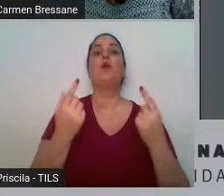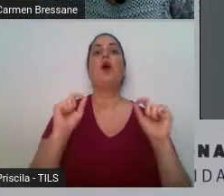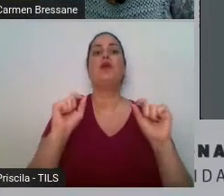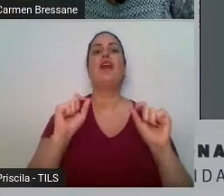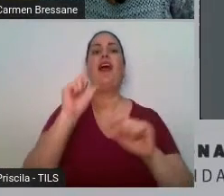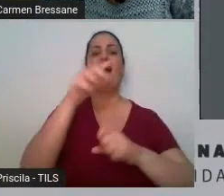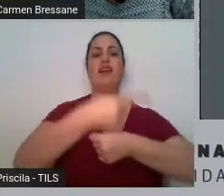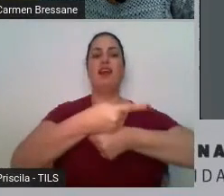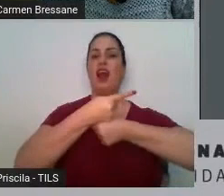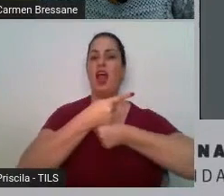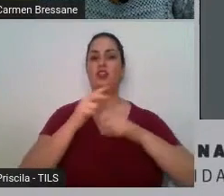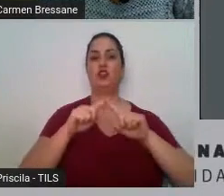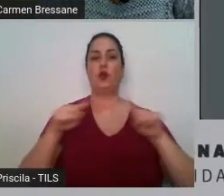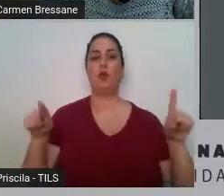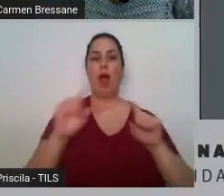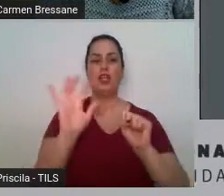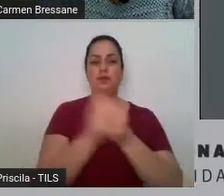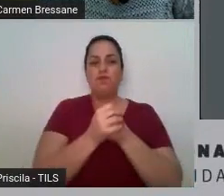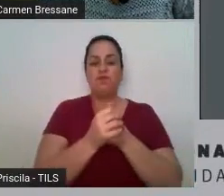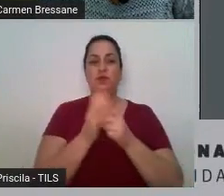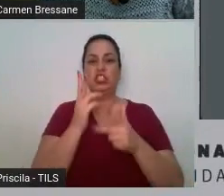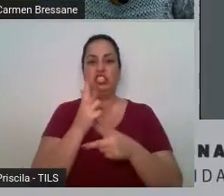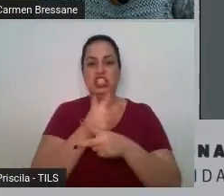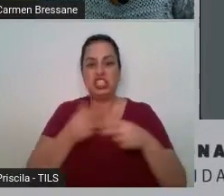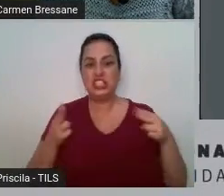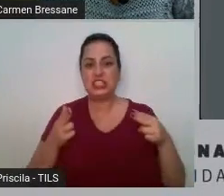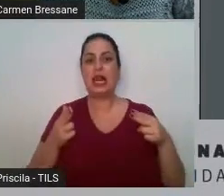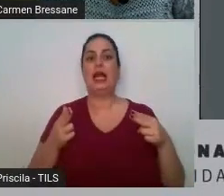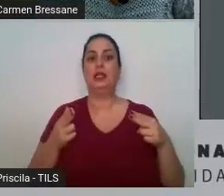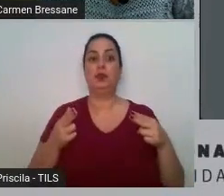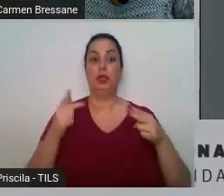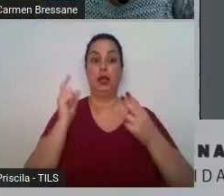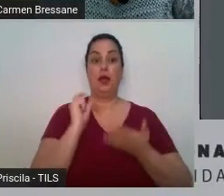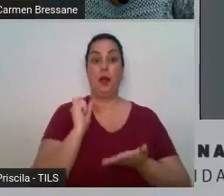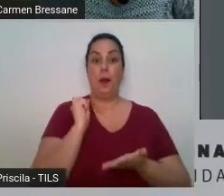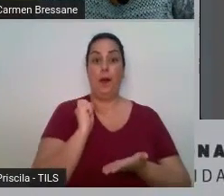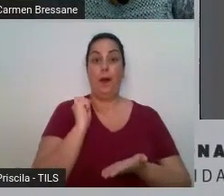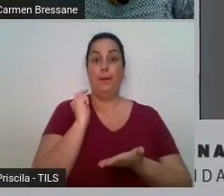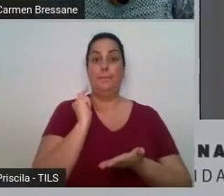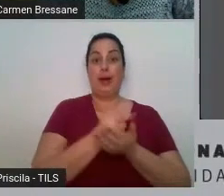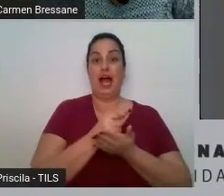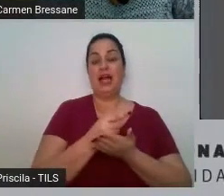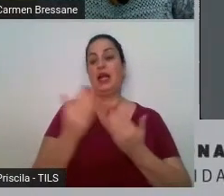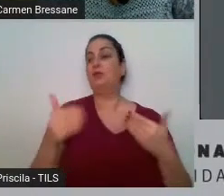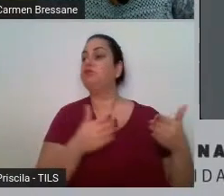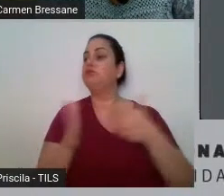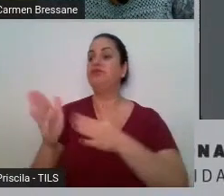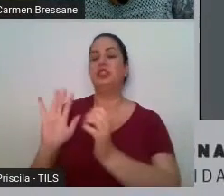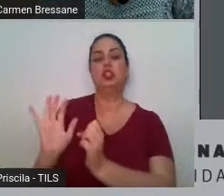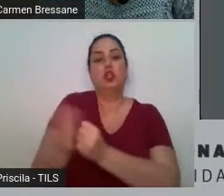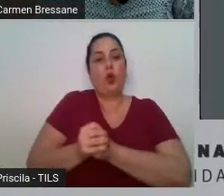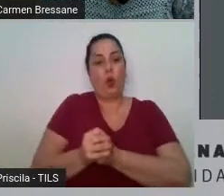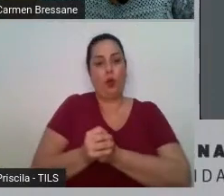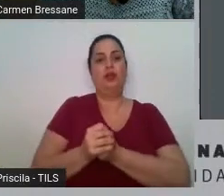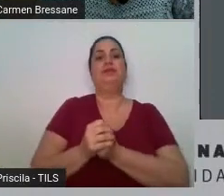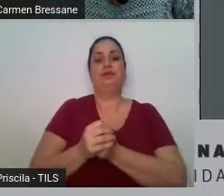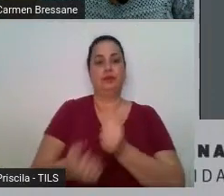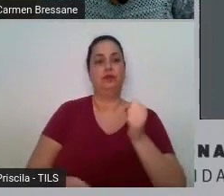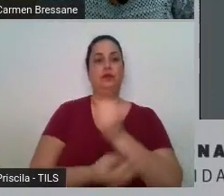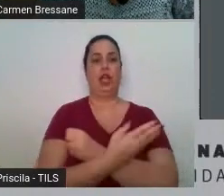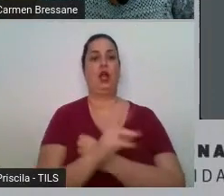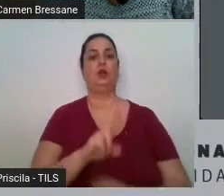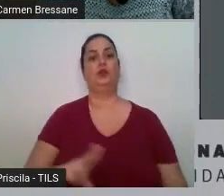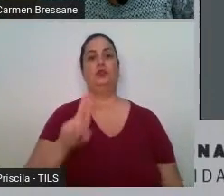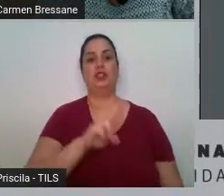que é paga por fora dos controles orçamentários durante o percurso do dinheiro pela rede